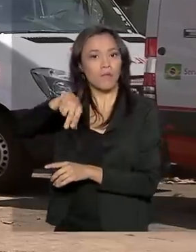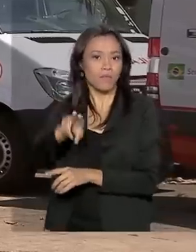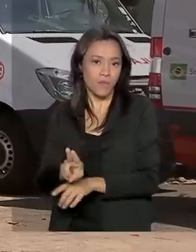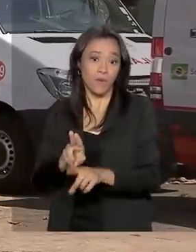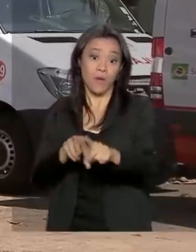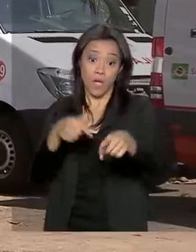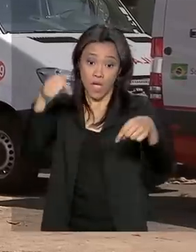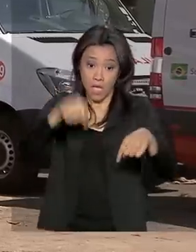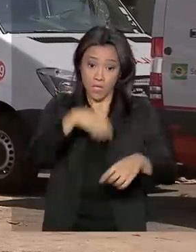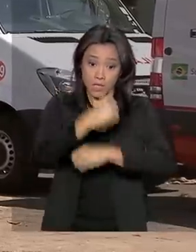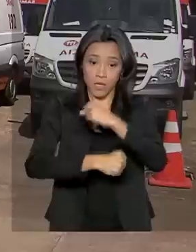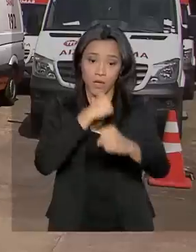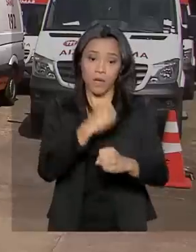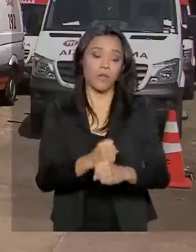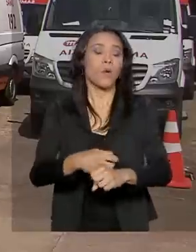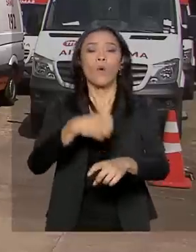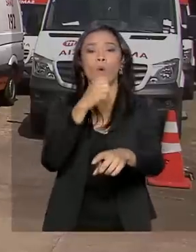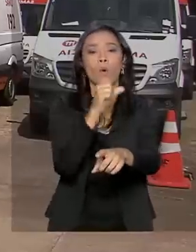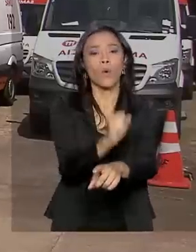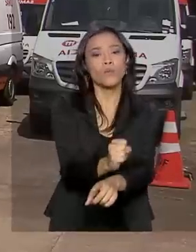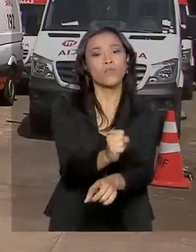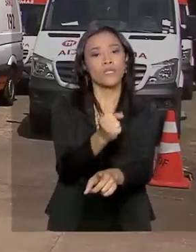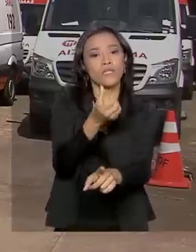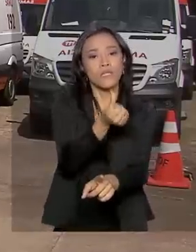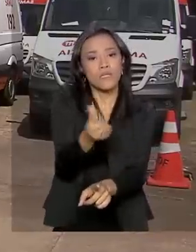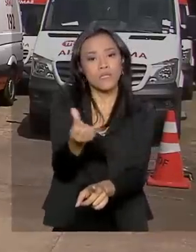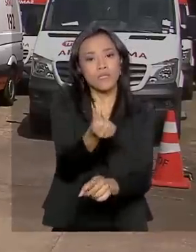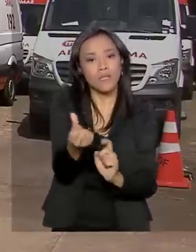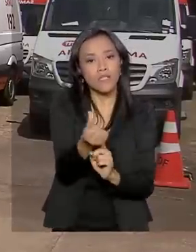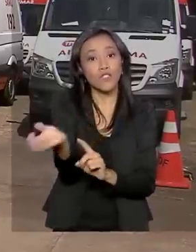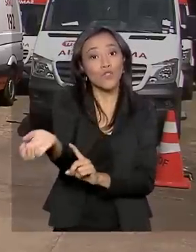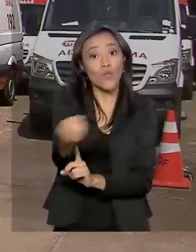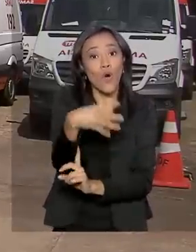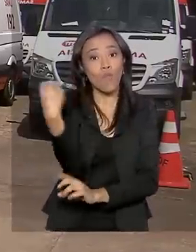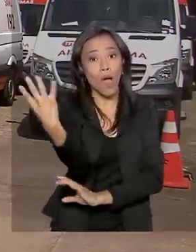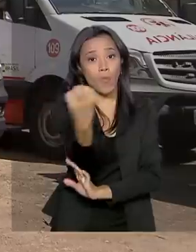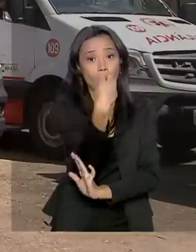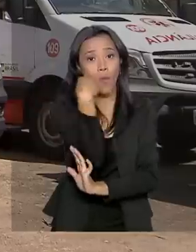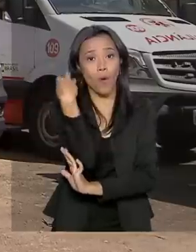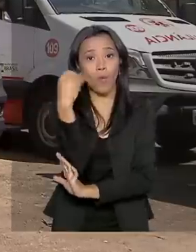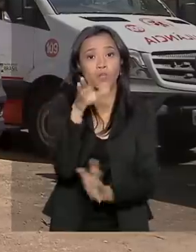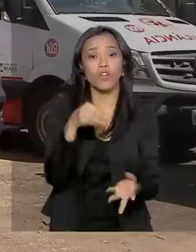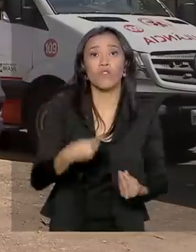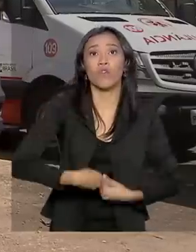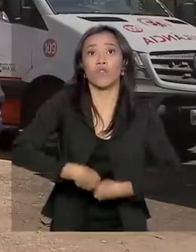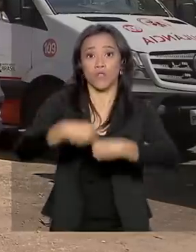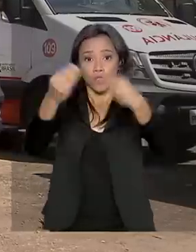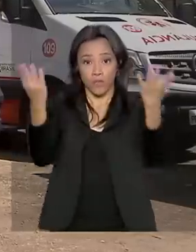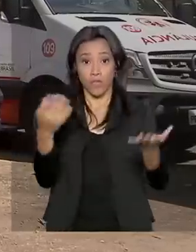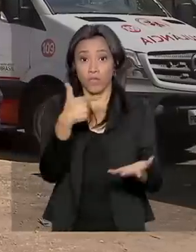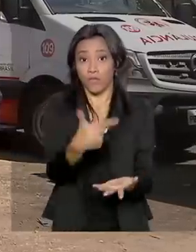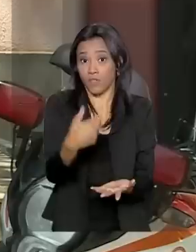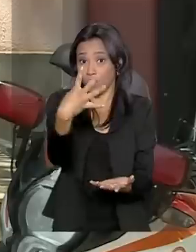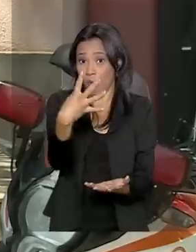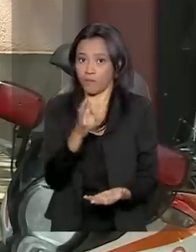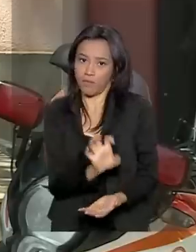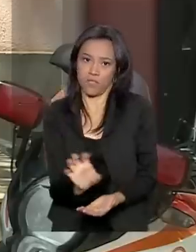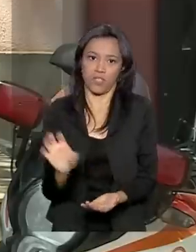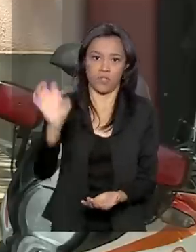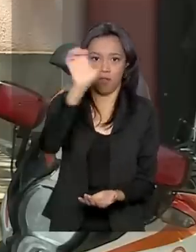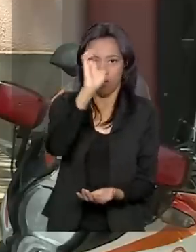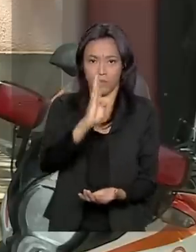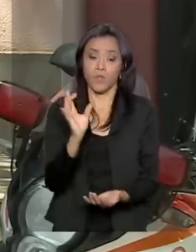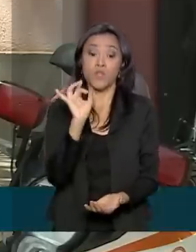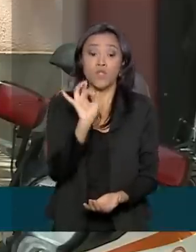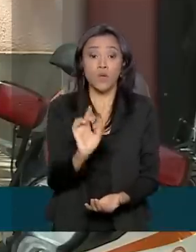ano, 866 novas unidades foram entregues a 24 estados pelo Ministério da Saúde. Só aqui